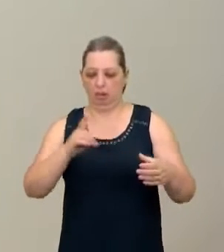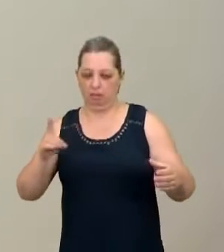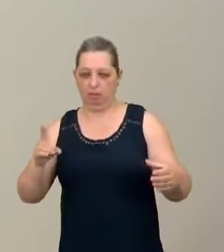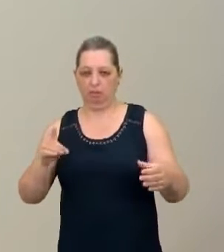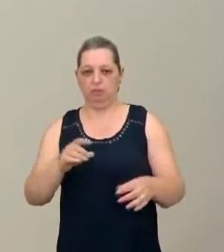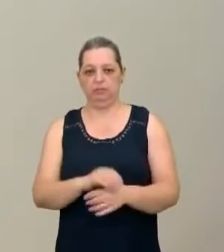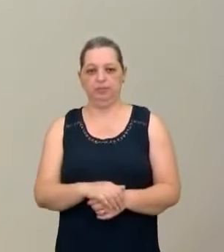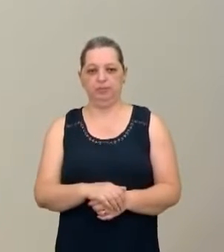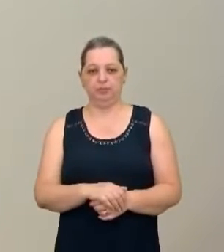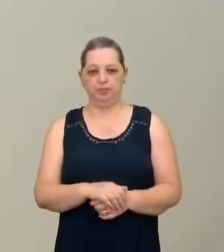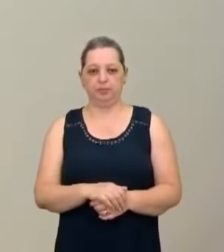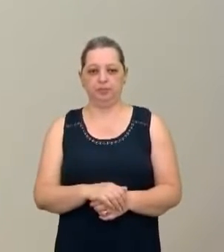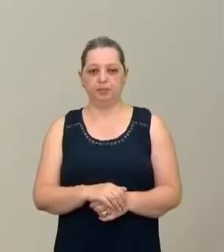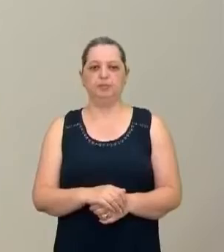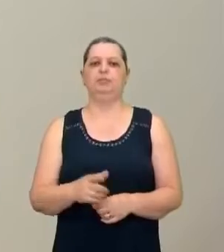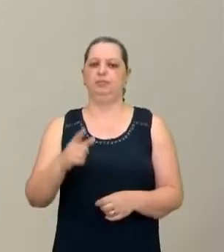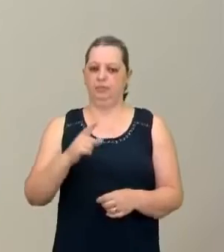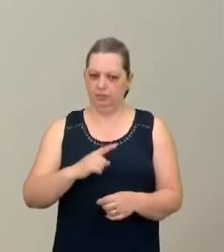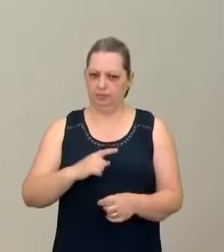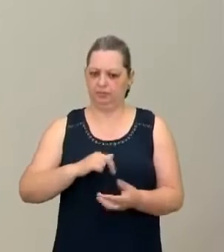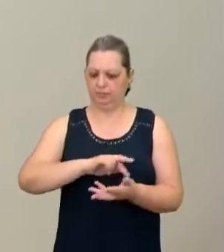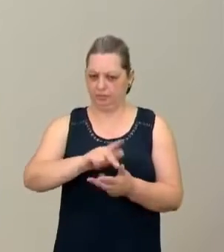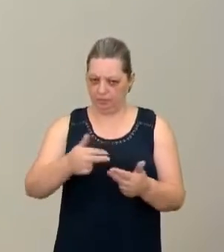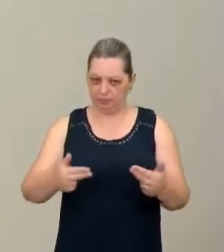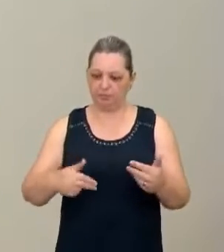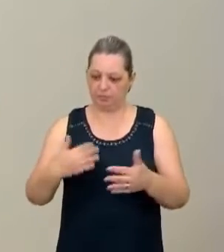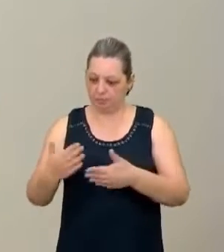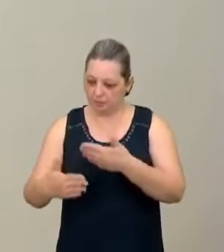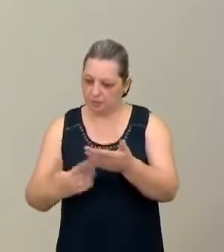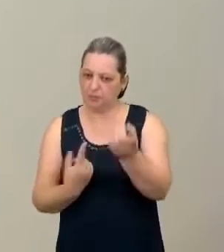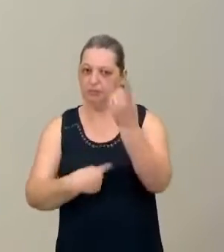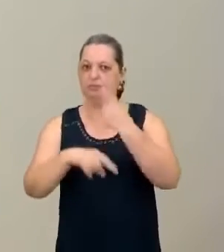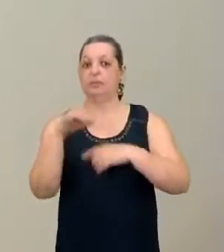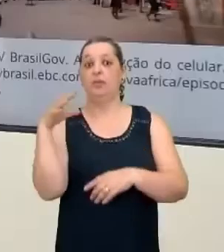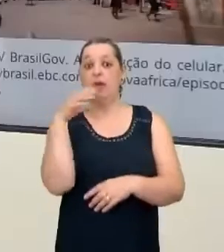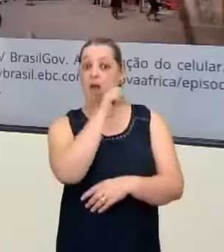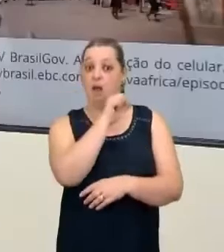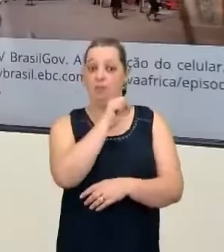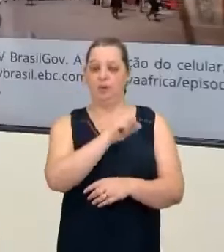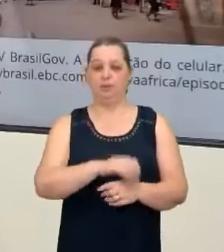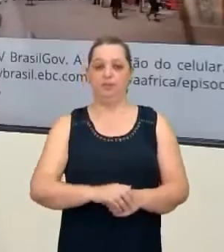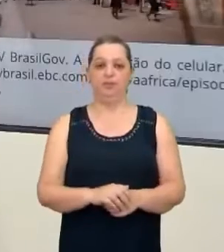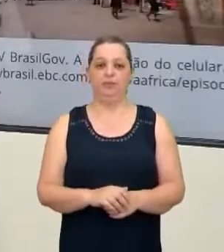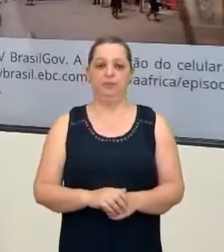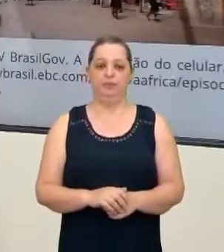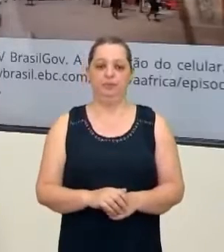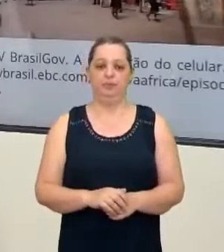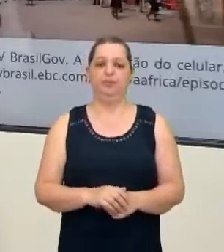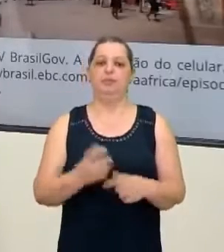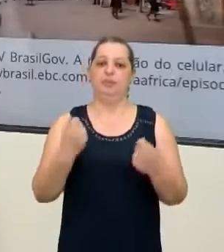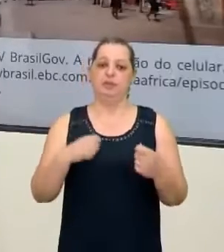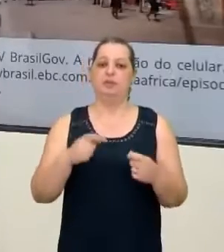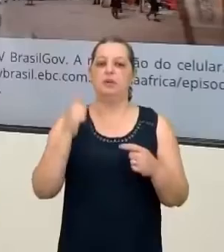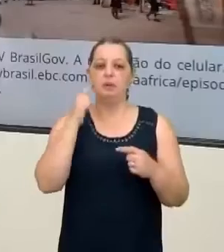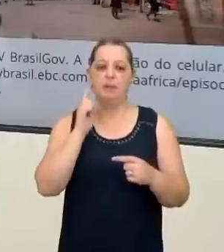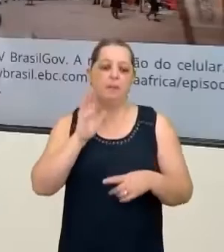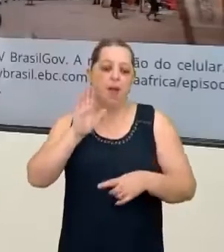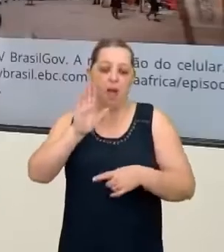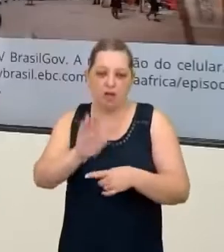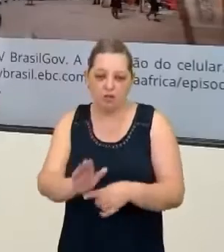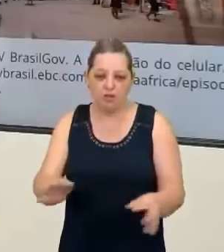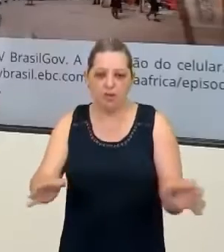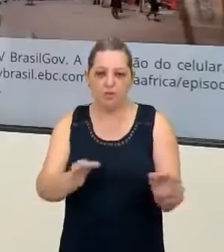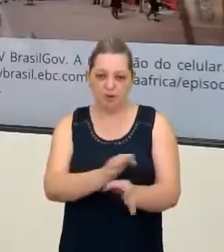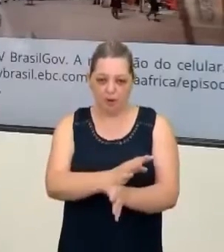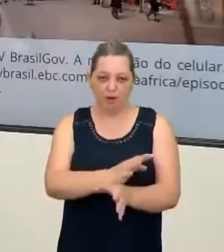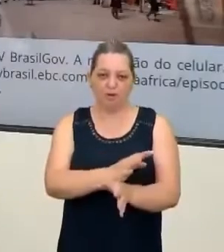muita coisa caminhando mais rápido do que em outros países. É, só ter um pouquinho de boa vontade e ajuda, obviamente,